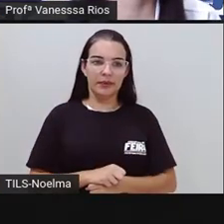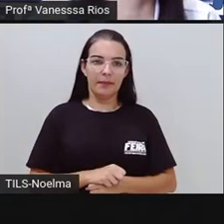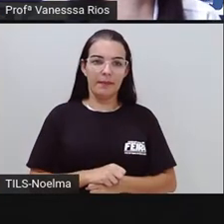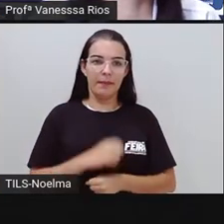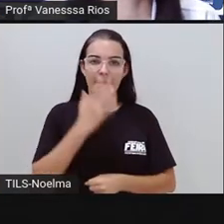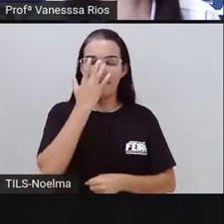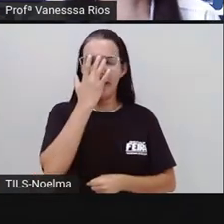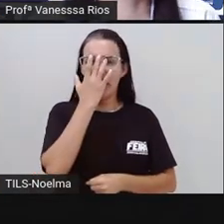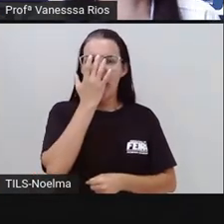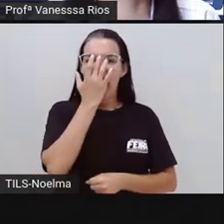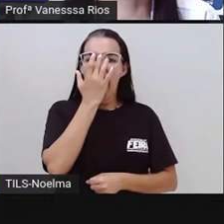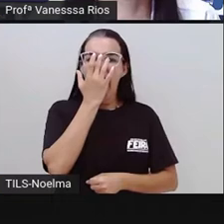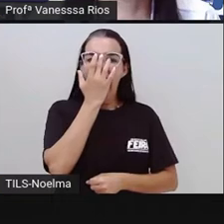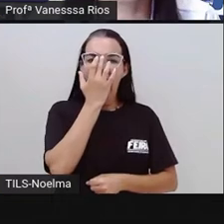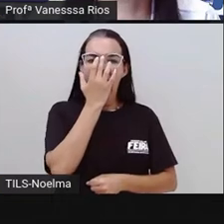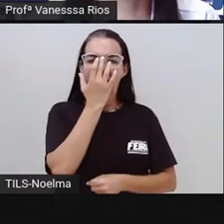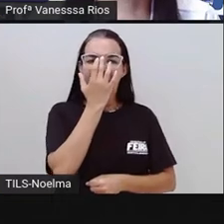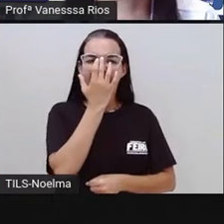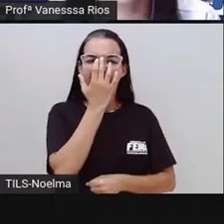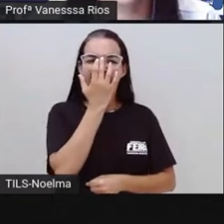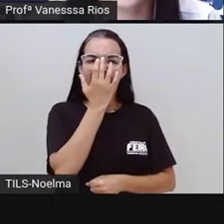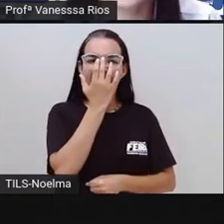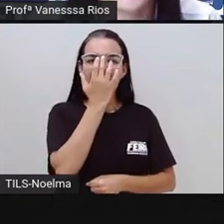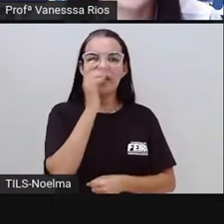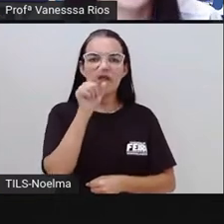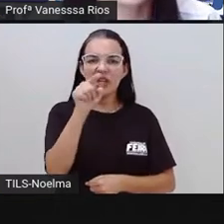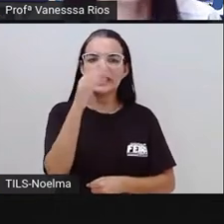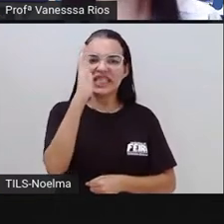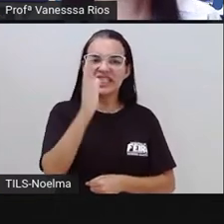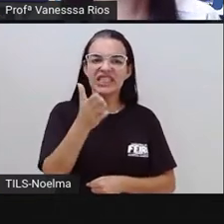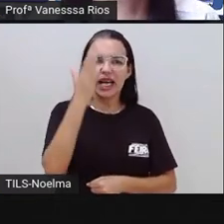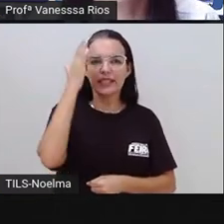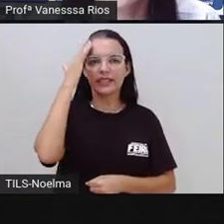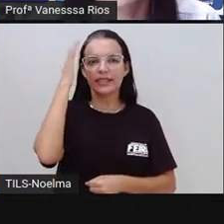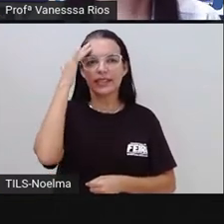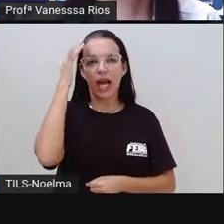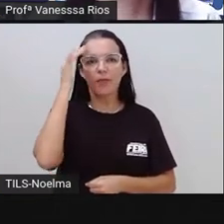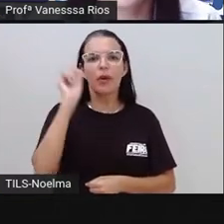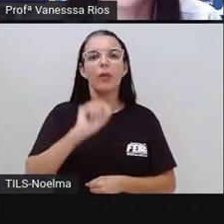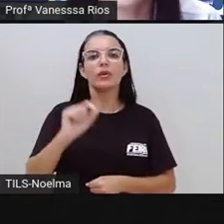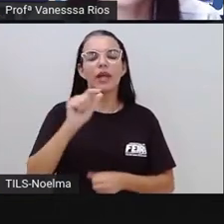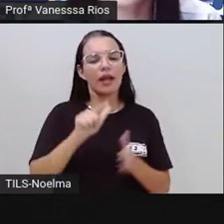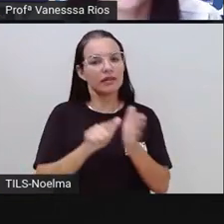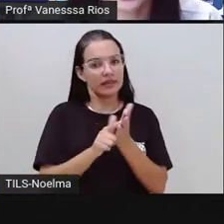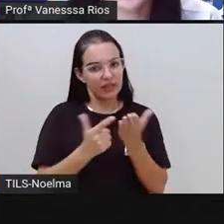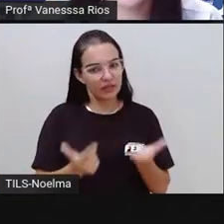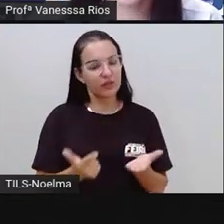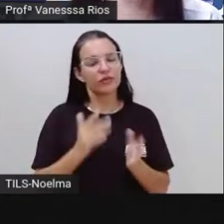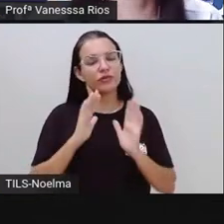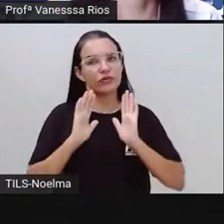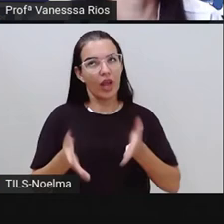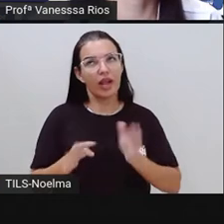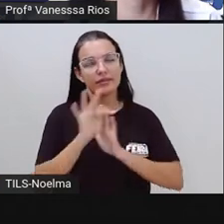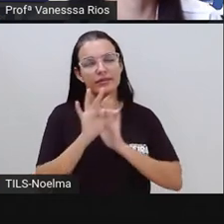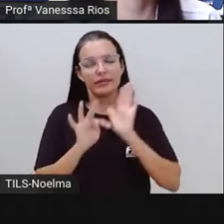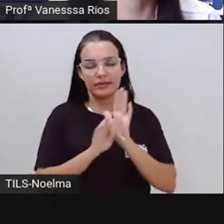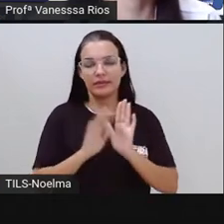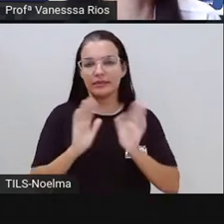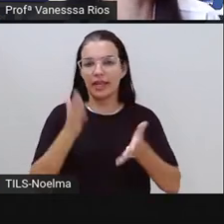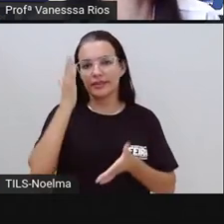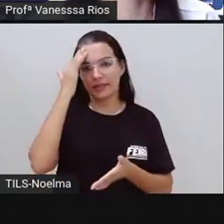E aí a gente já sabe, né? Você já sabe aí o que são textos jornalísticos.